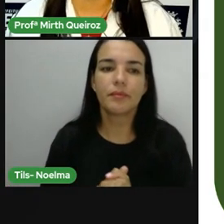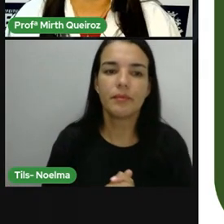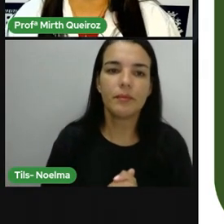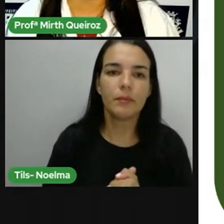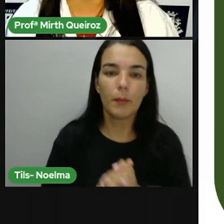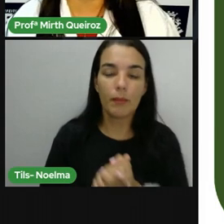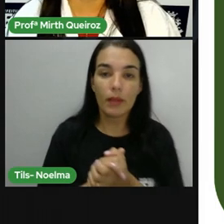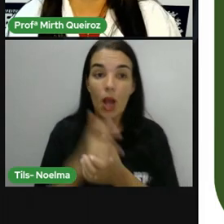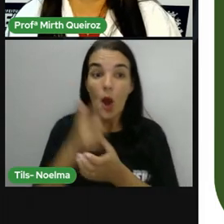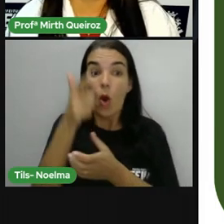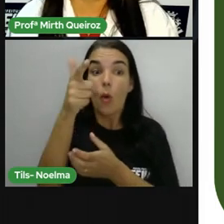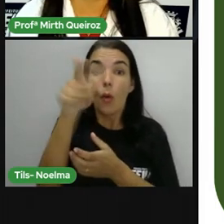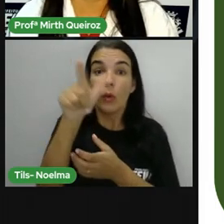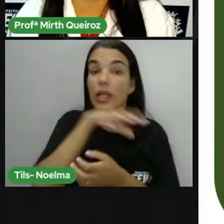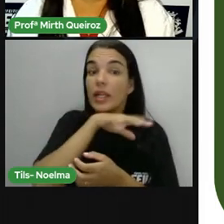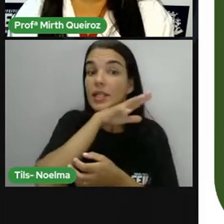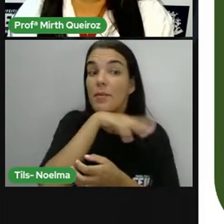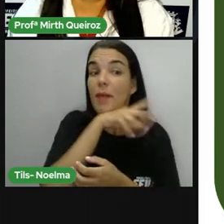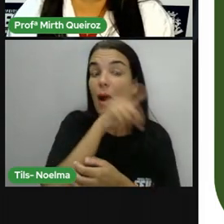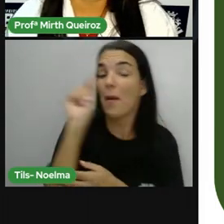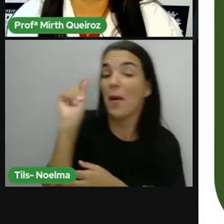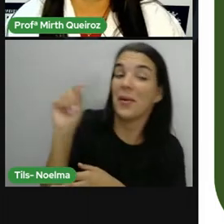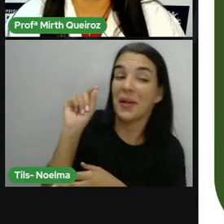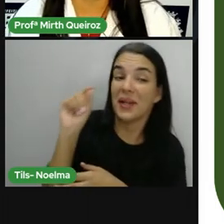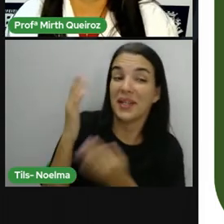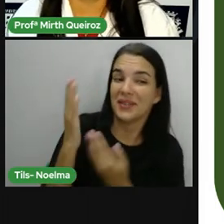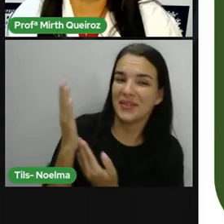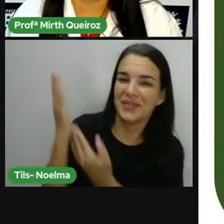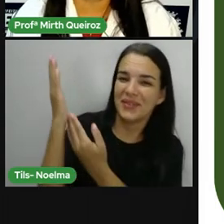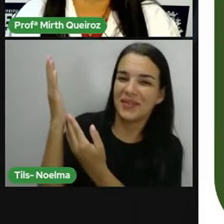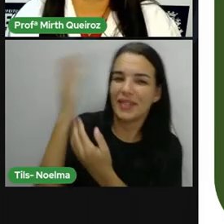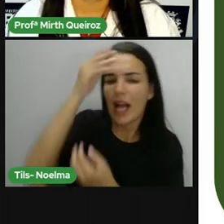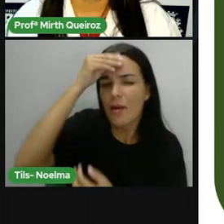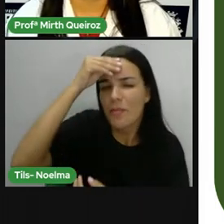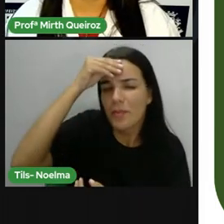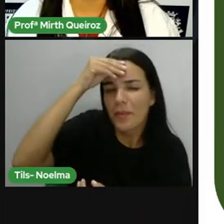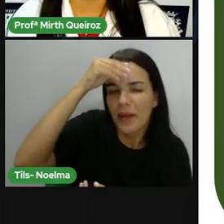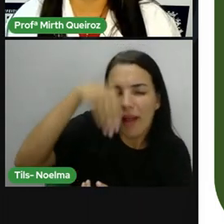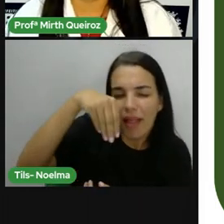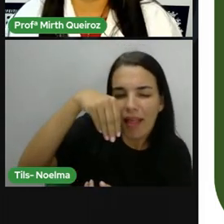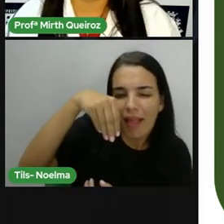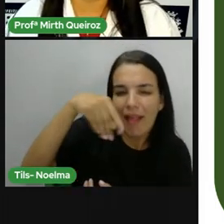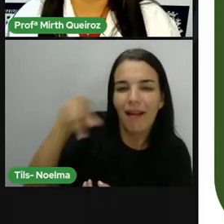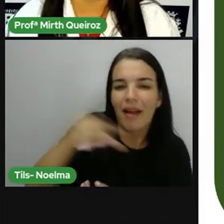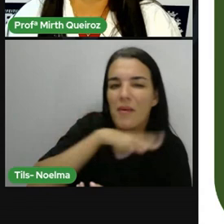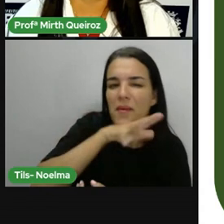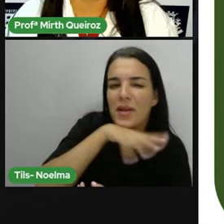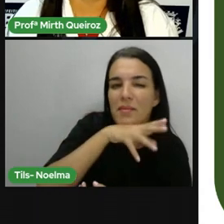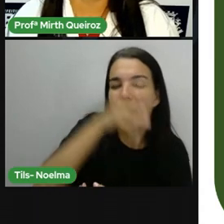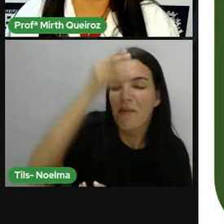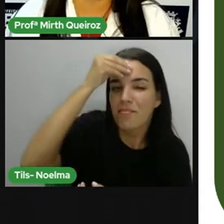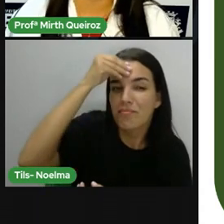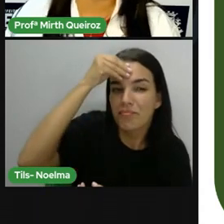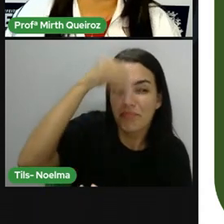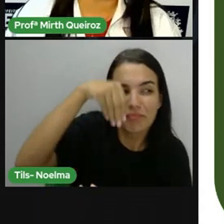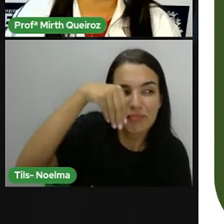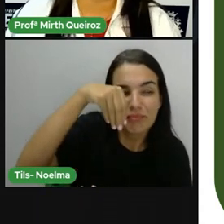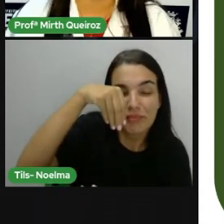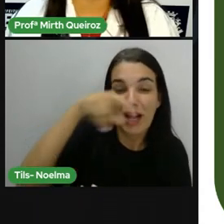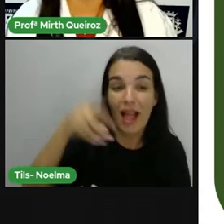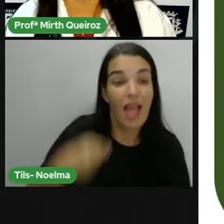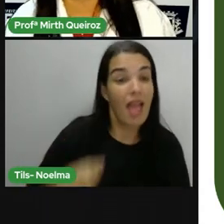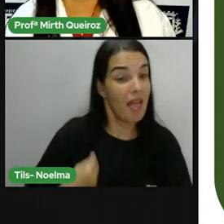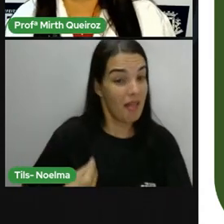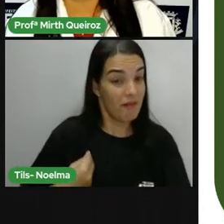Outro animal que faz parte da caatinga é a preguiça comum. A preguiça comum é uma das espécies que vive tanto na